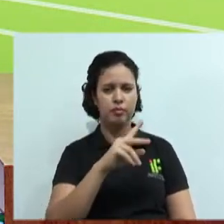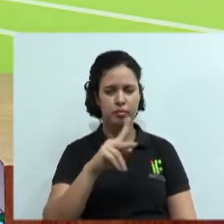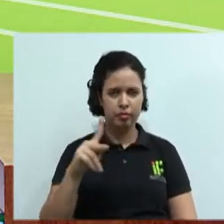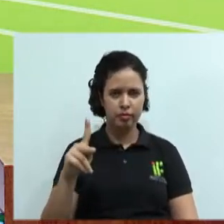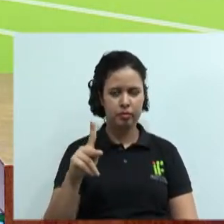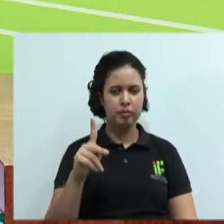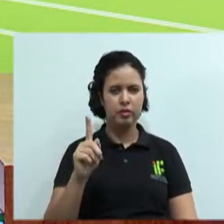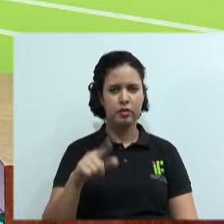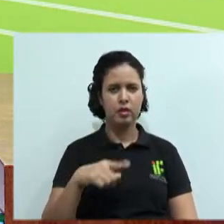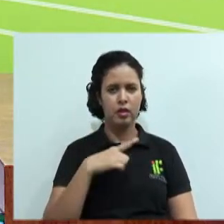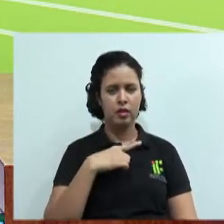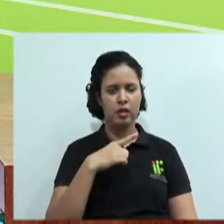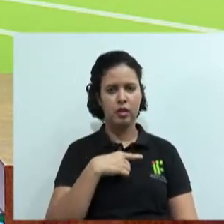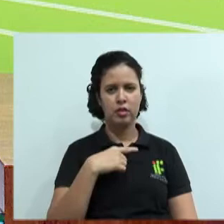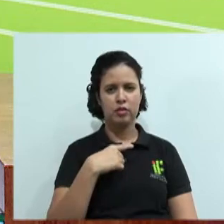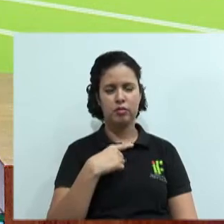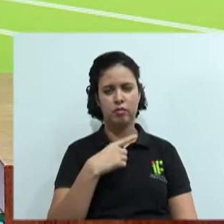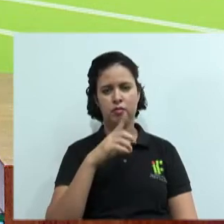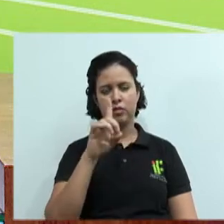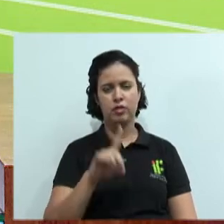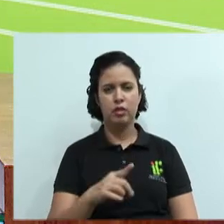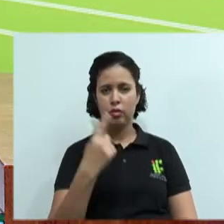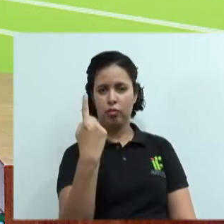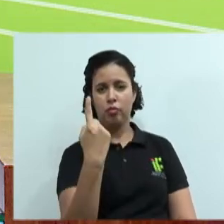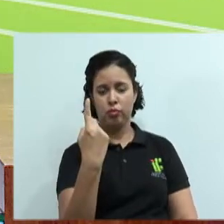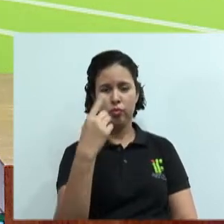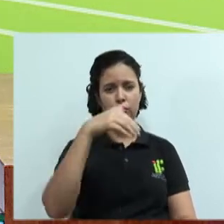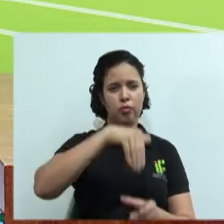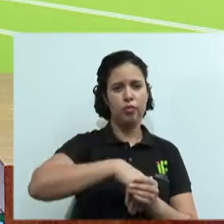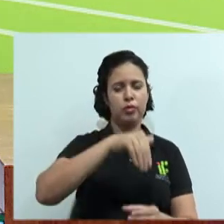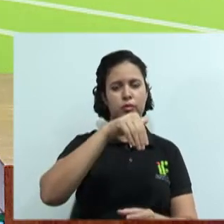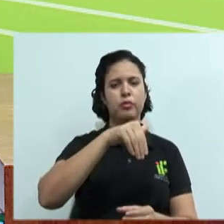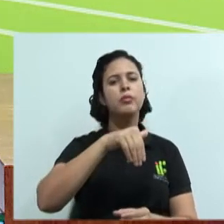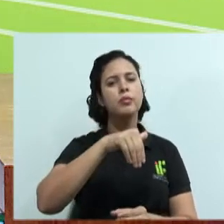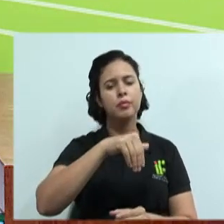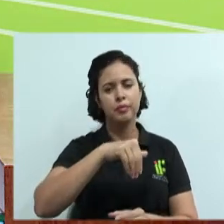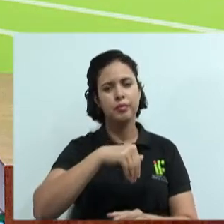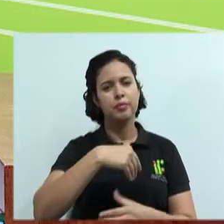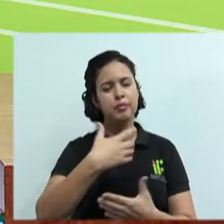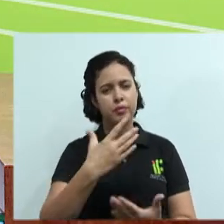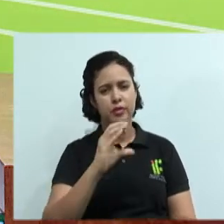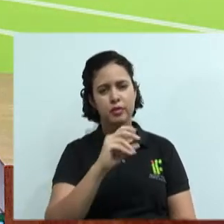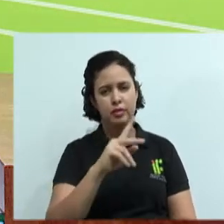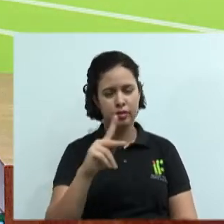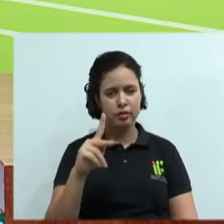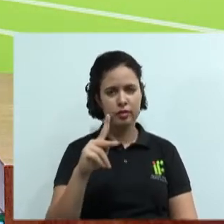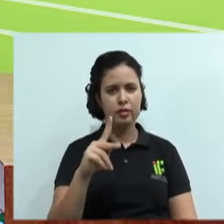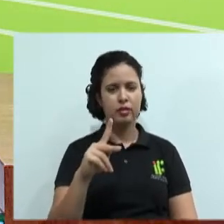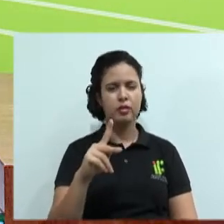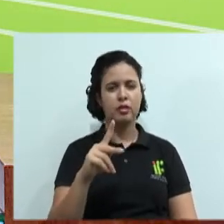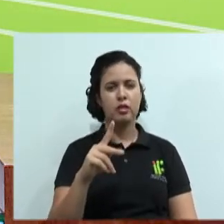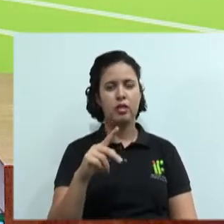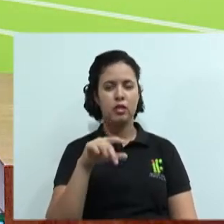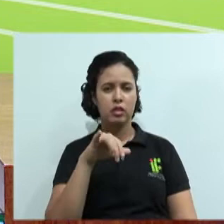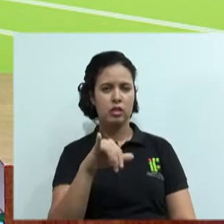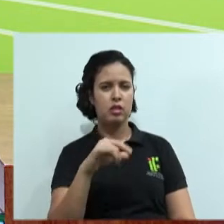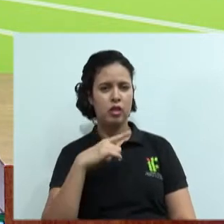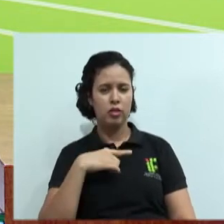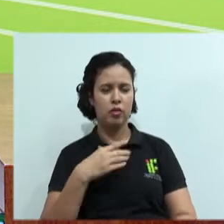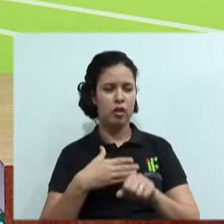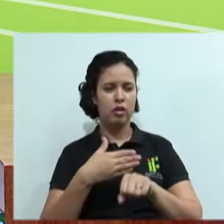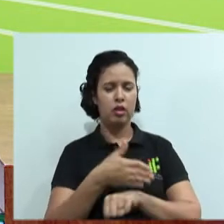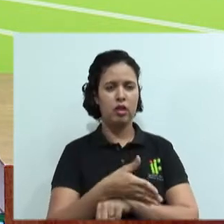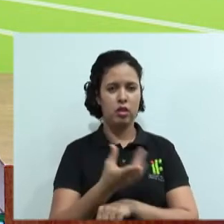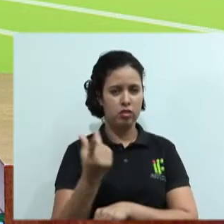é dono, tem direito a um voto, tá? E na cooperativa funciona exatamente assim. Não interessa se eu entrei lá, de repente, com